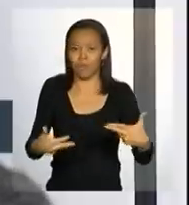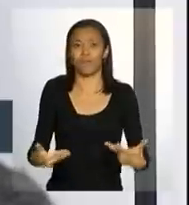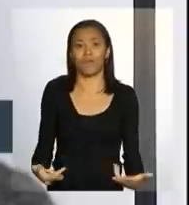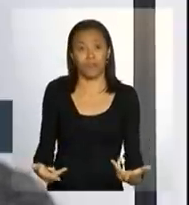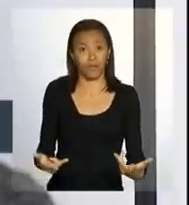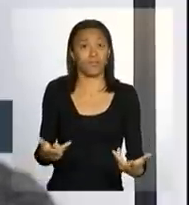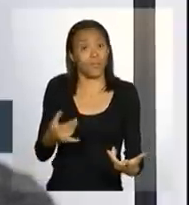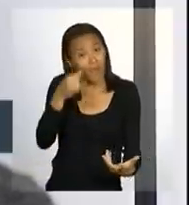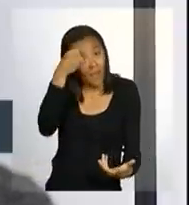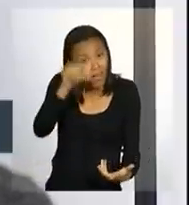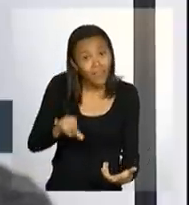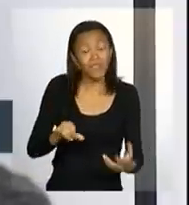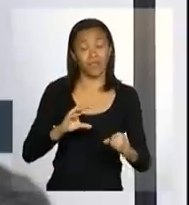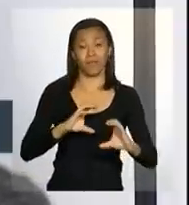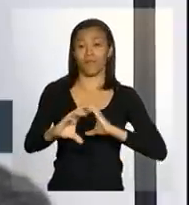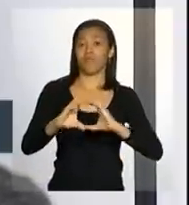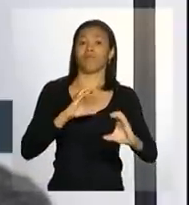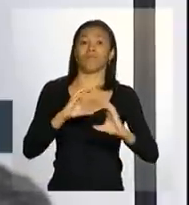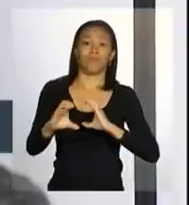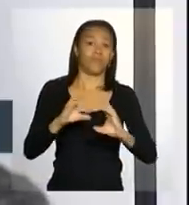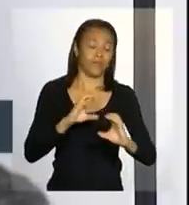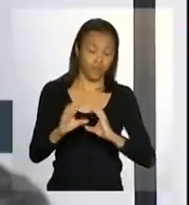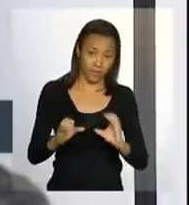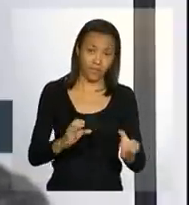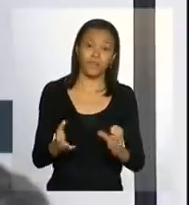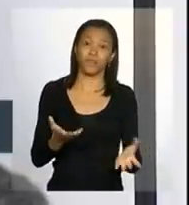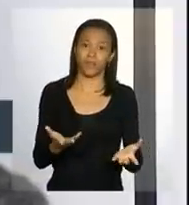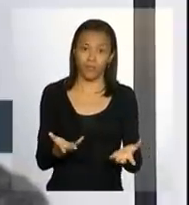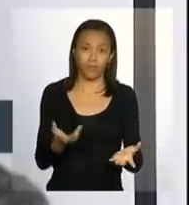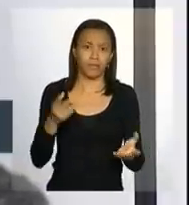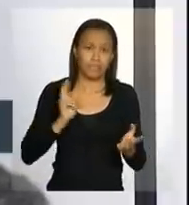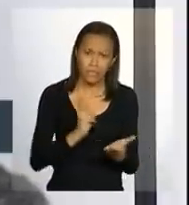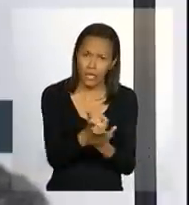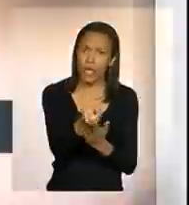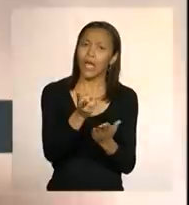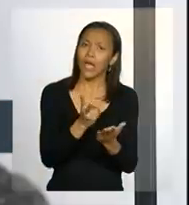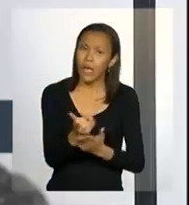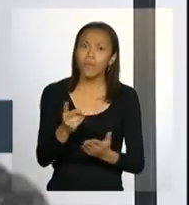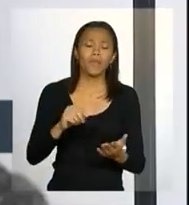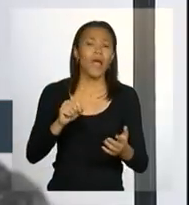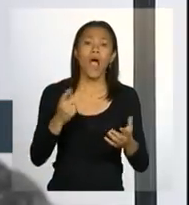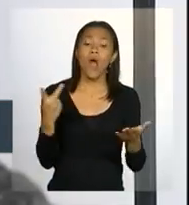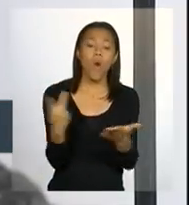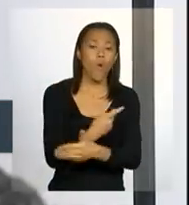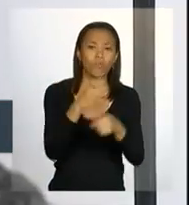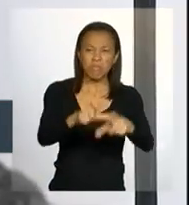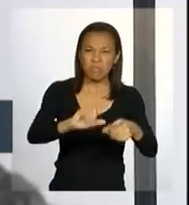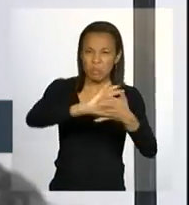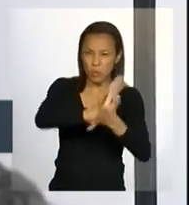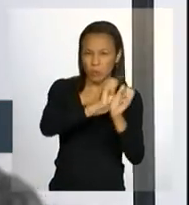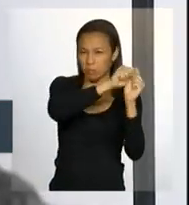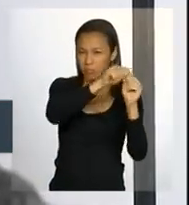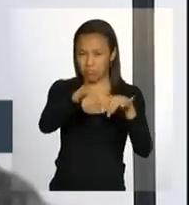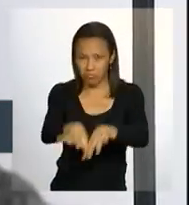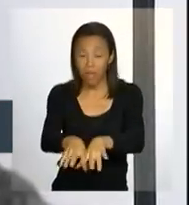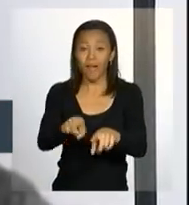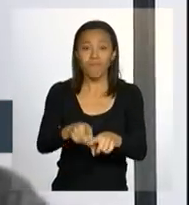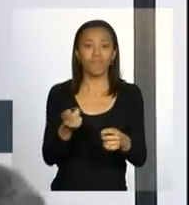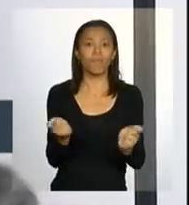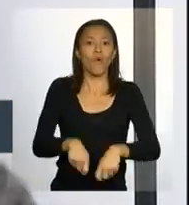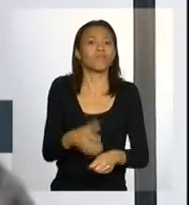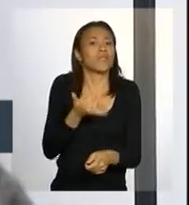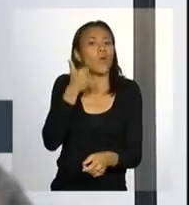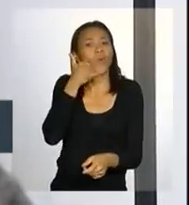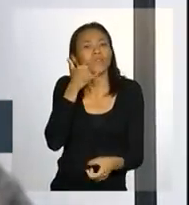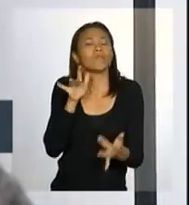a possibilidade de ter comunicação permanente entre as áreas afetadas e o centro de comando de